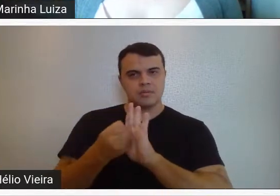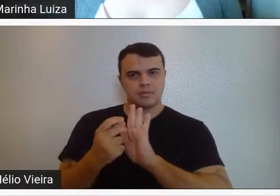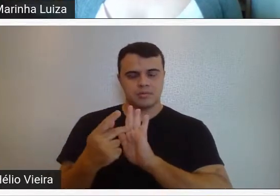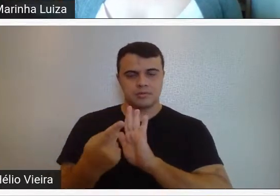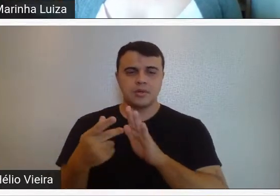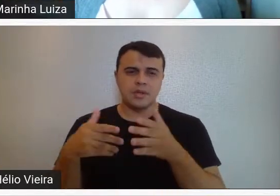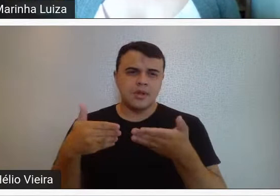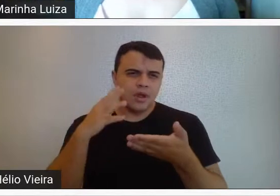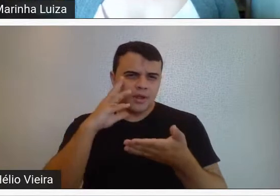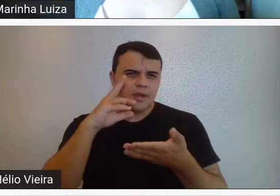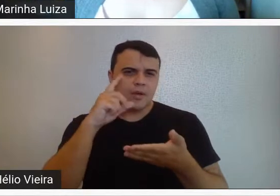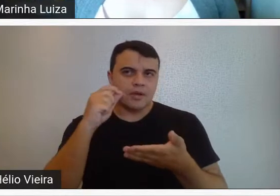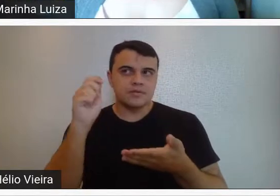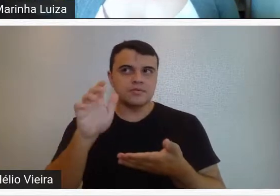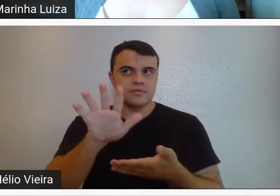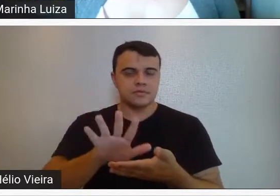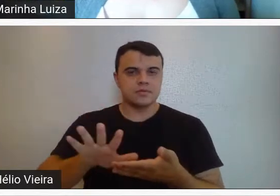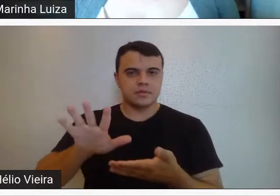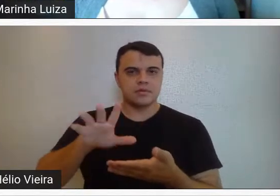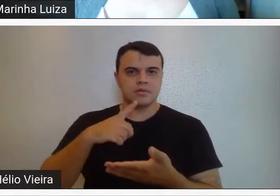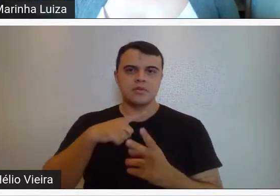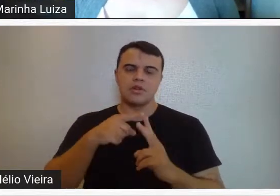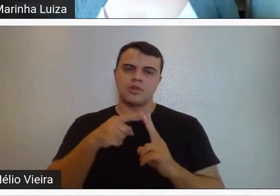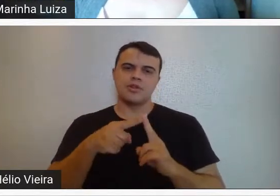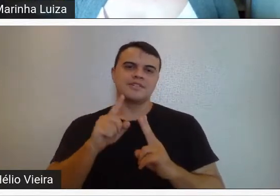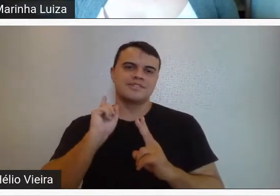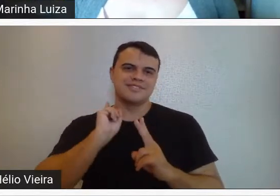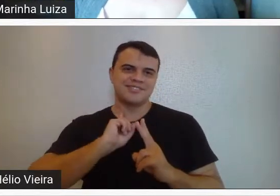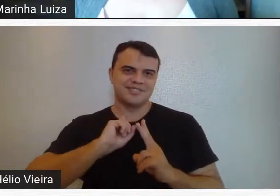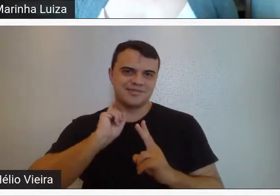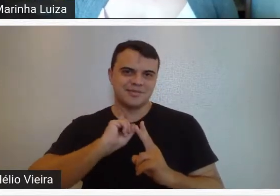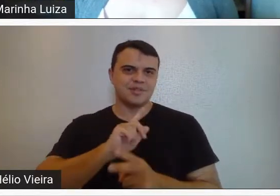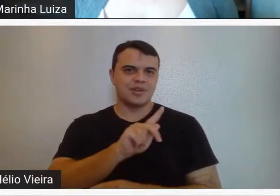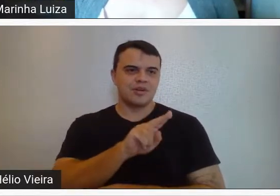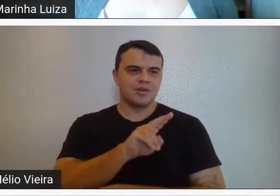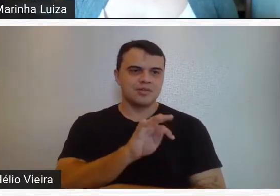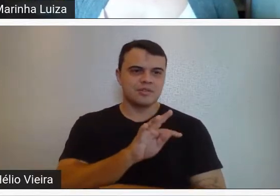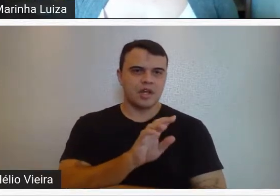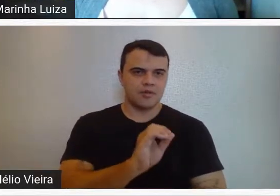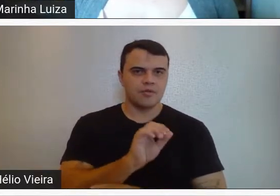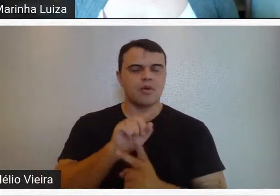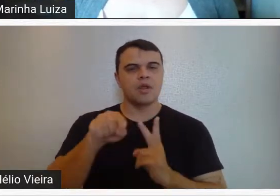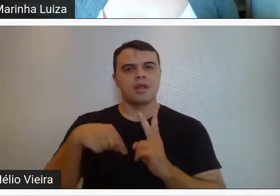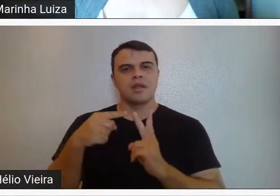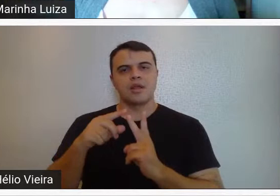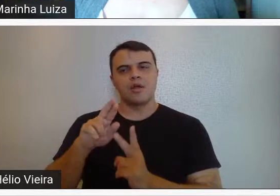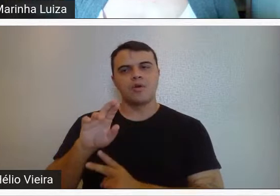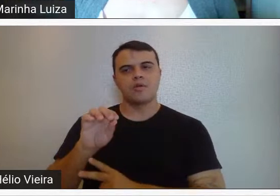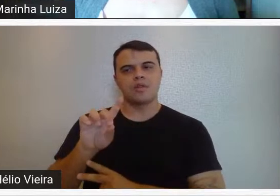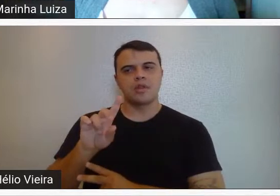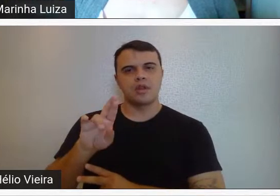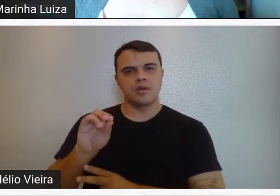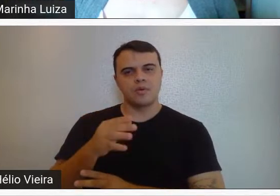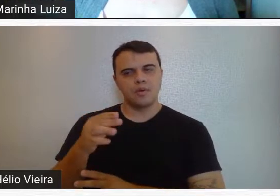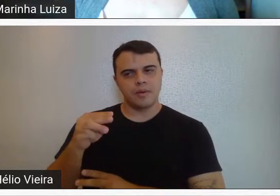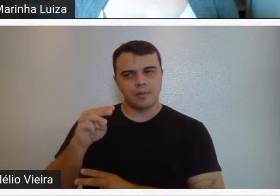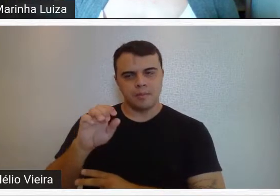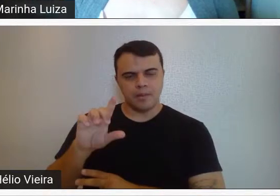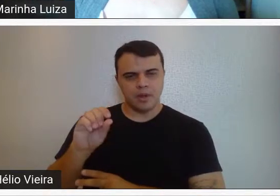Então, acho que a nível federal eu colocaria os dois mineiros, Gustavo Capanema e Rodrigo Melo Franco de Andrade.